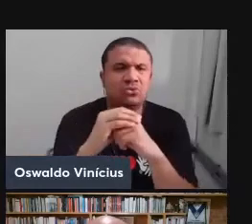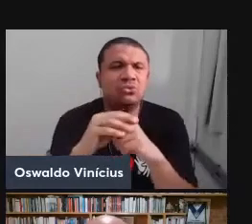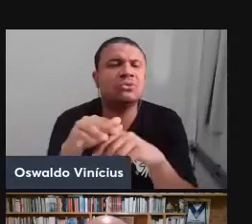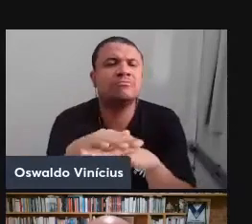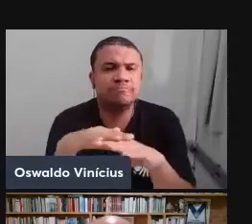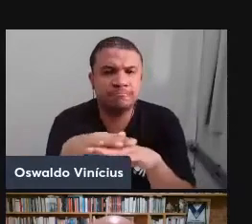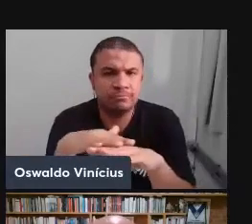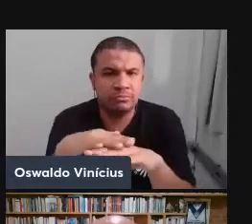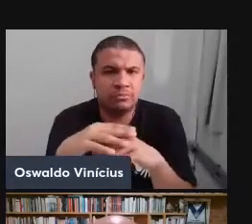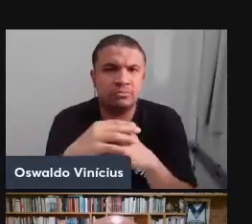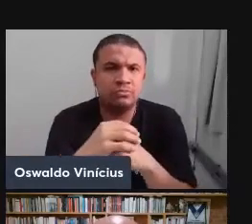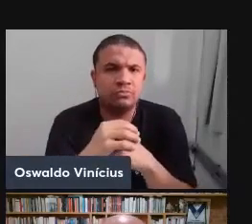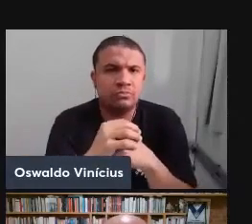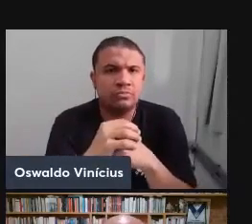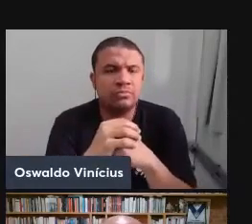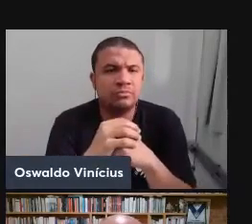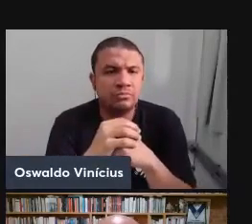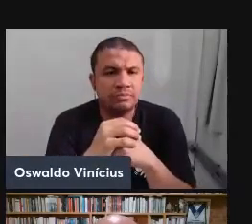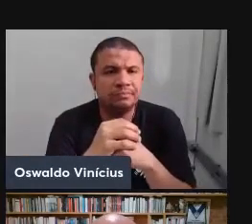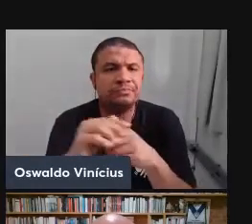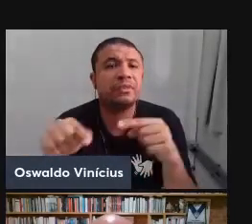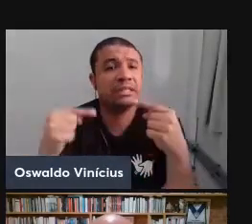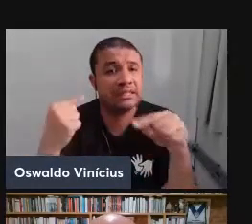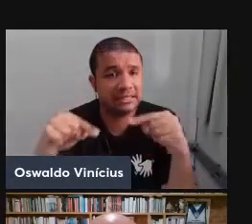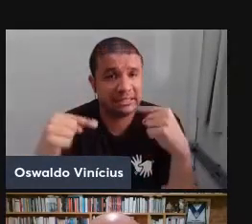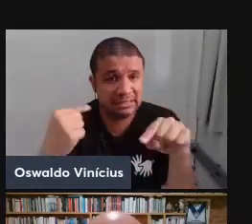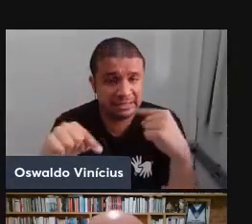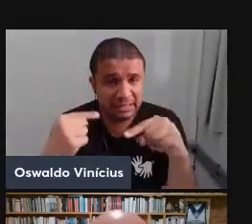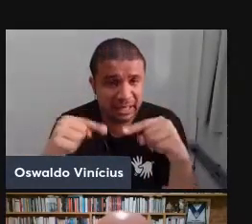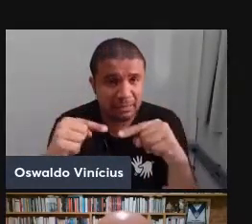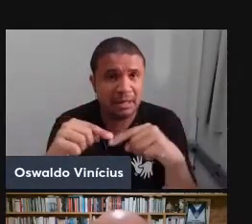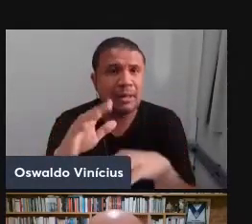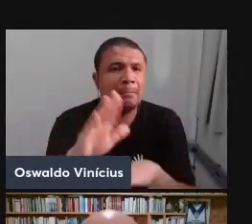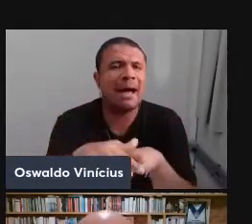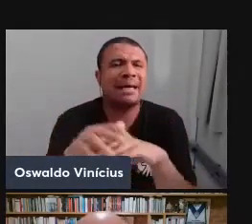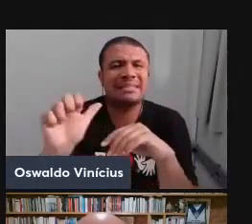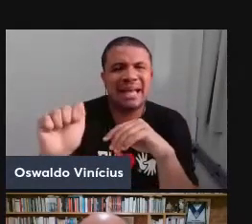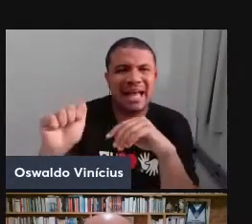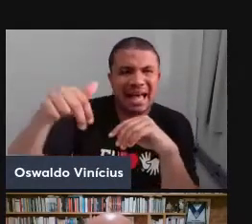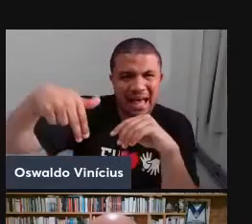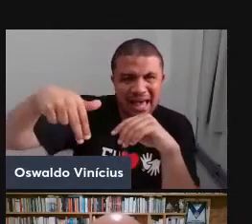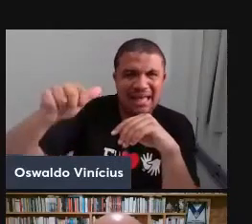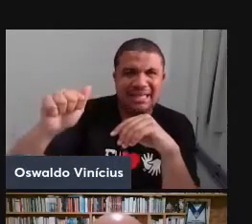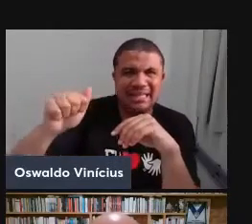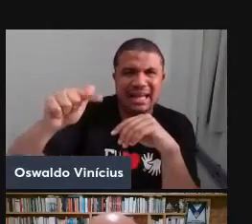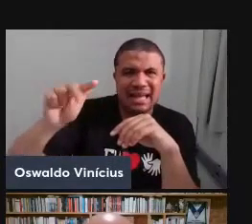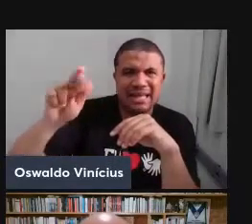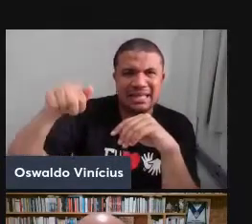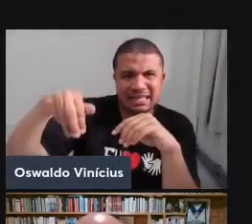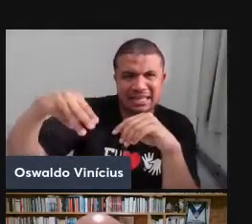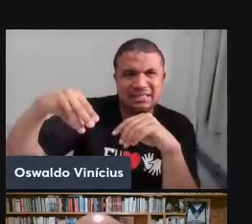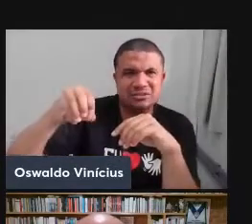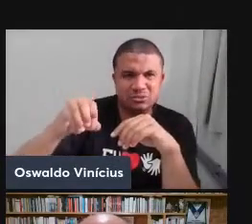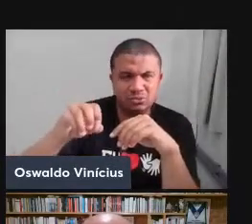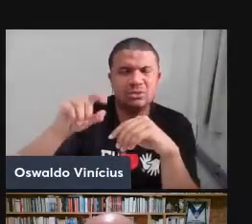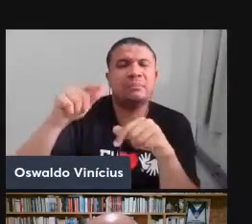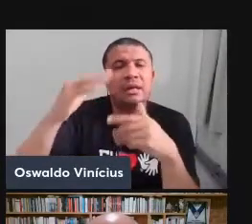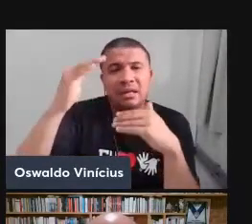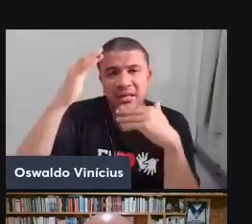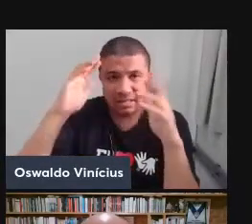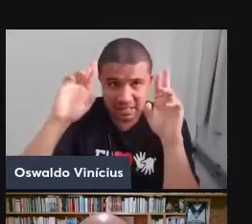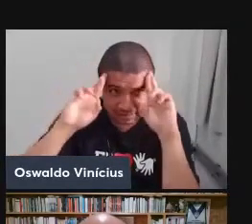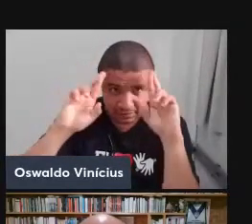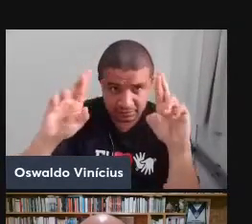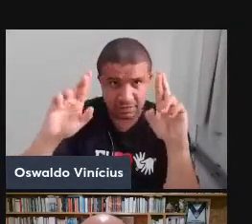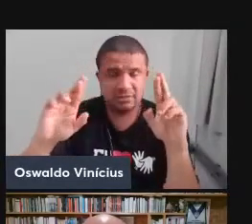conversa. Então, esse debate com um tom mais anarquista não está no livro, inclusive em respeito ao meu